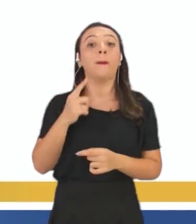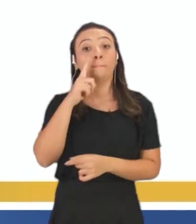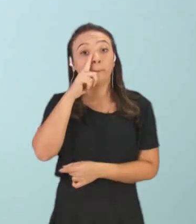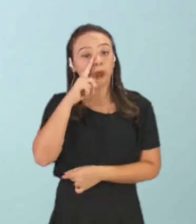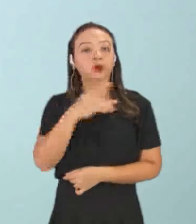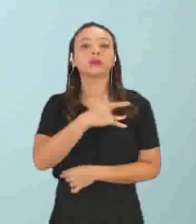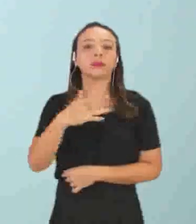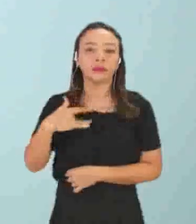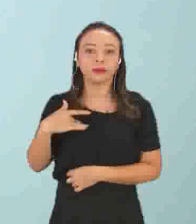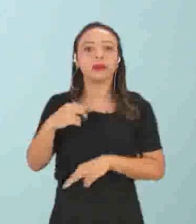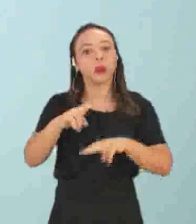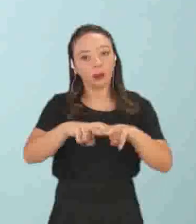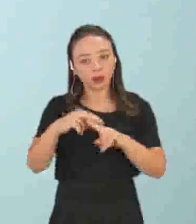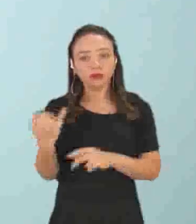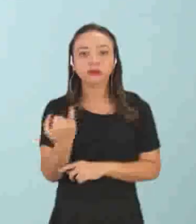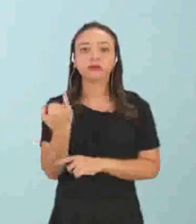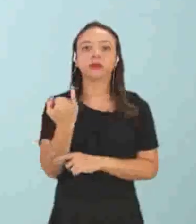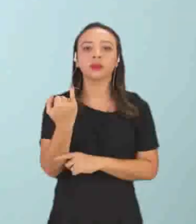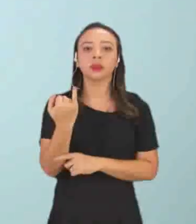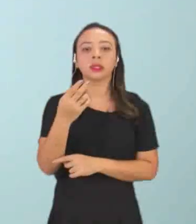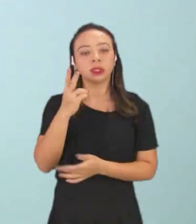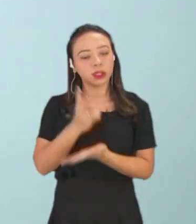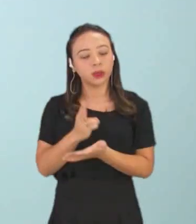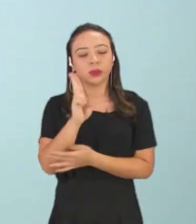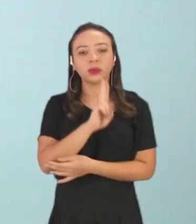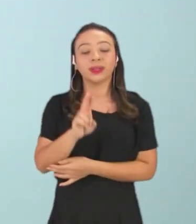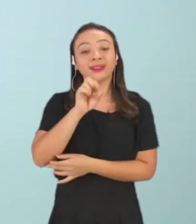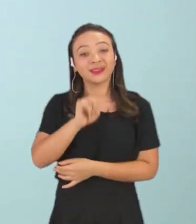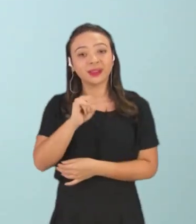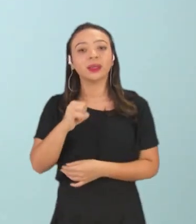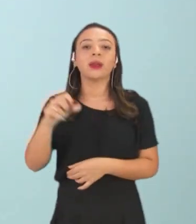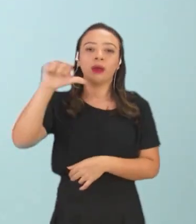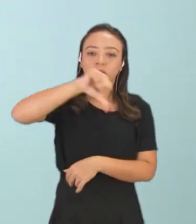muito importante no uso de ácidos e bases fortes.